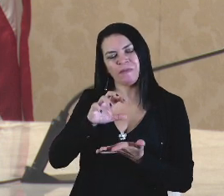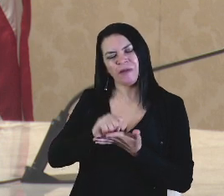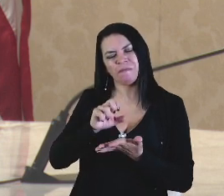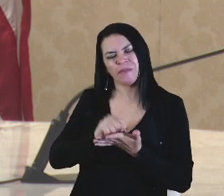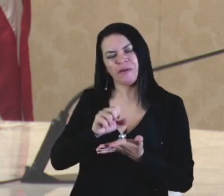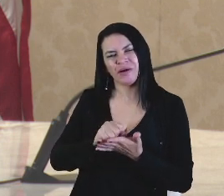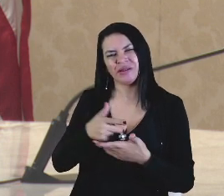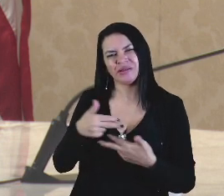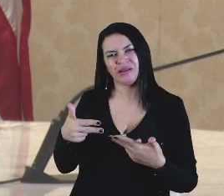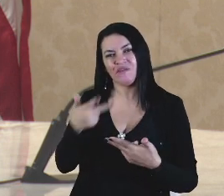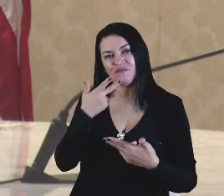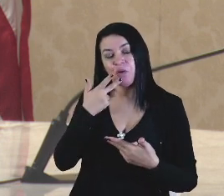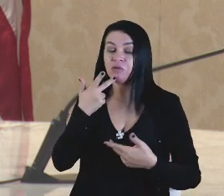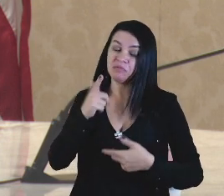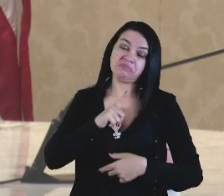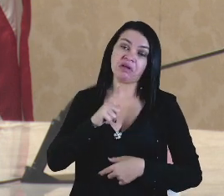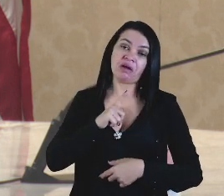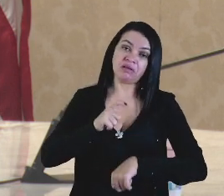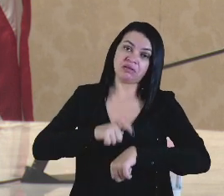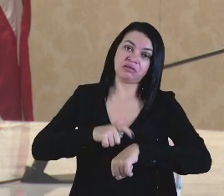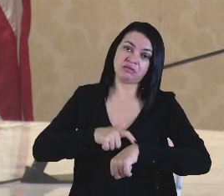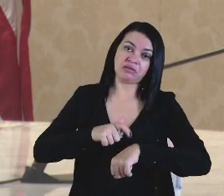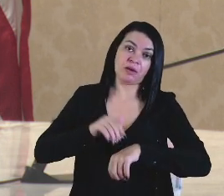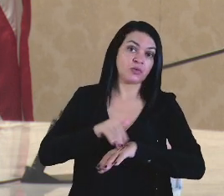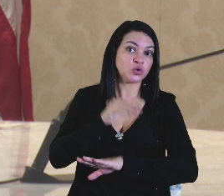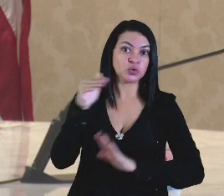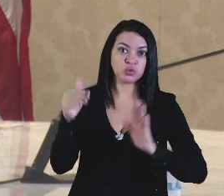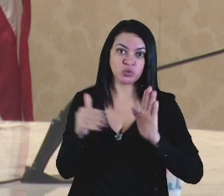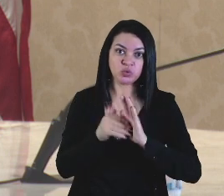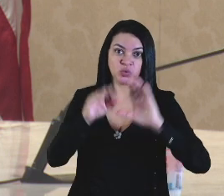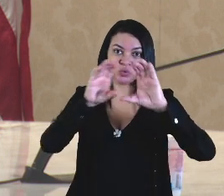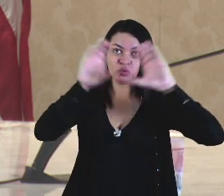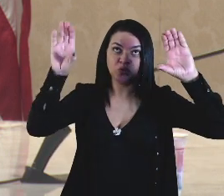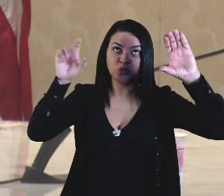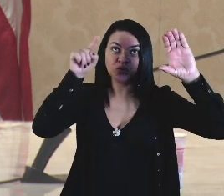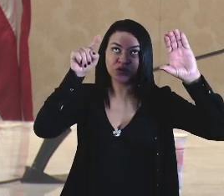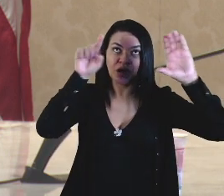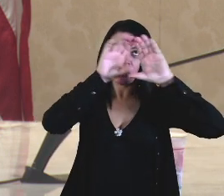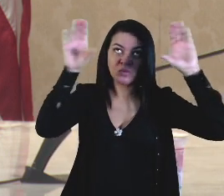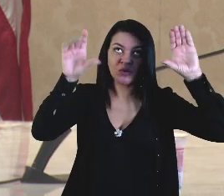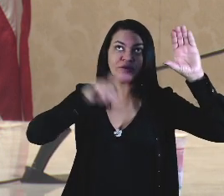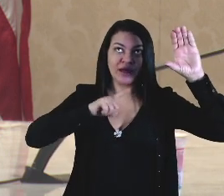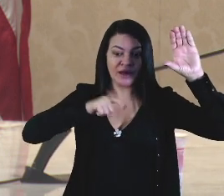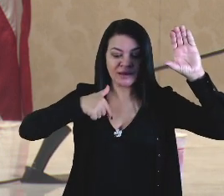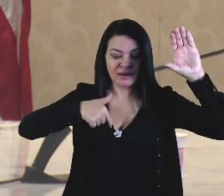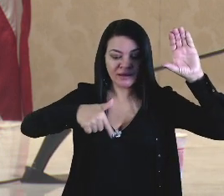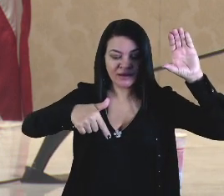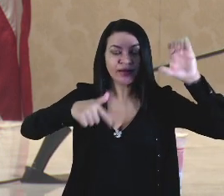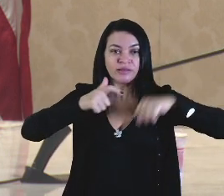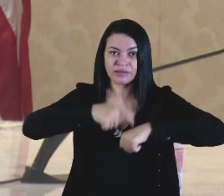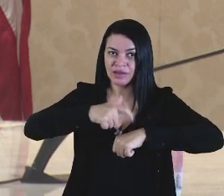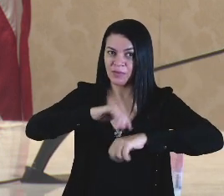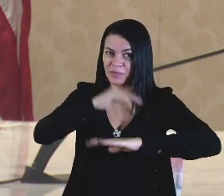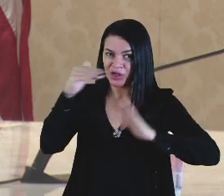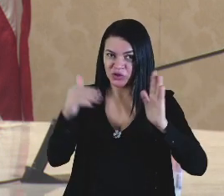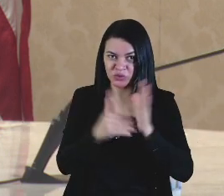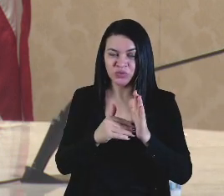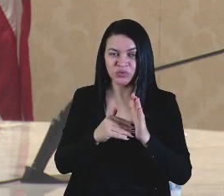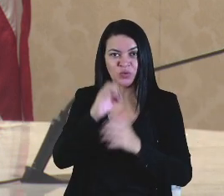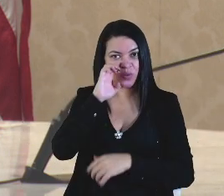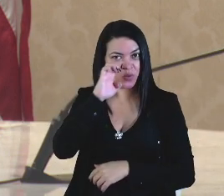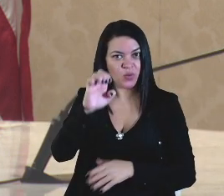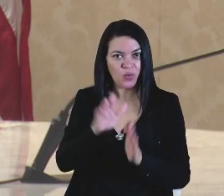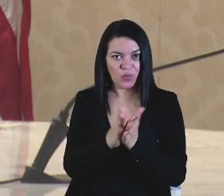Há tempo para tudo debaixo do céu, diz o livro do Eclesiastes, e conseguimos avançar por intermédio da Universidade Estadual do